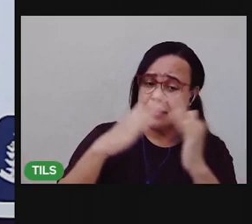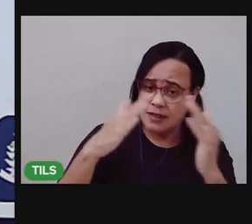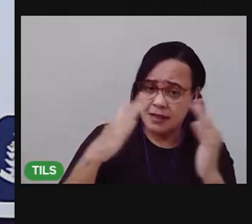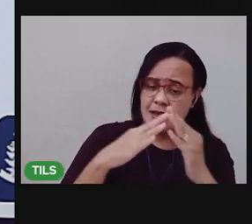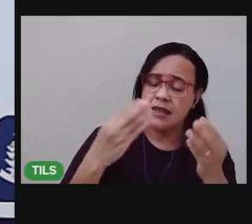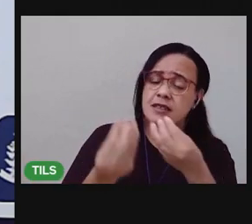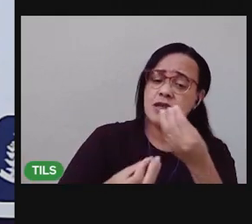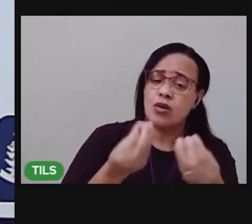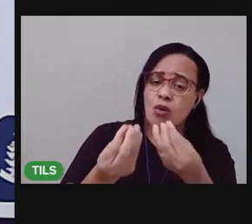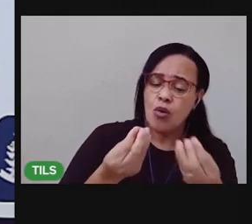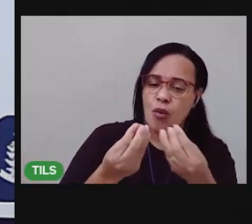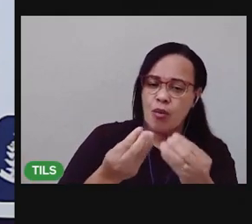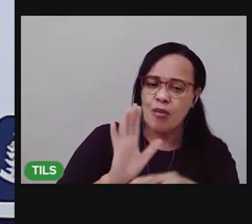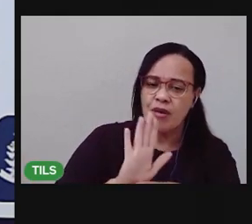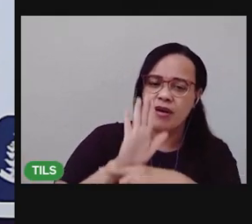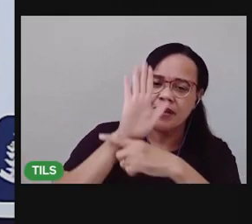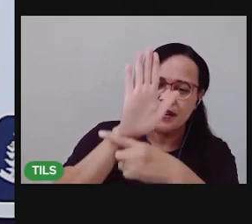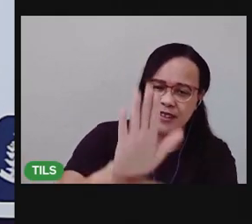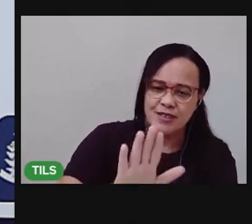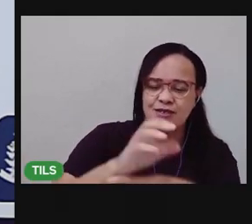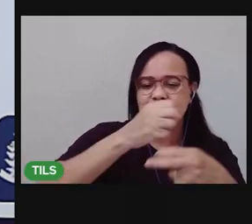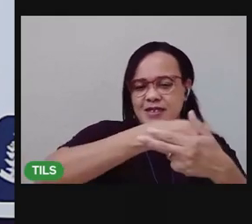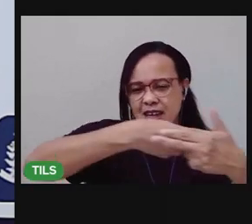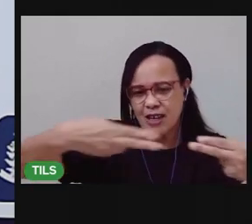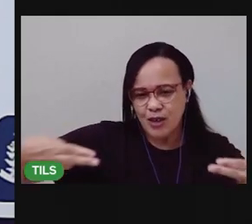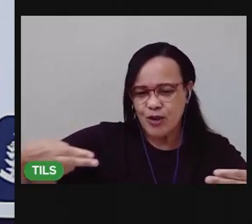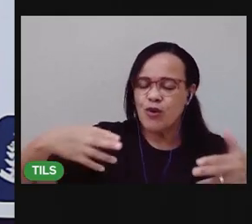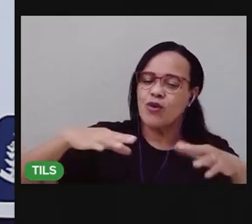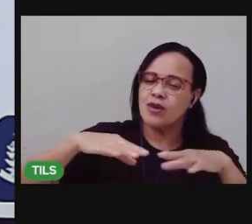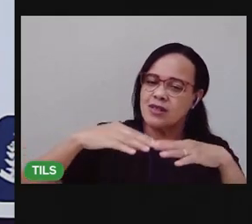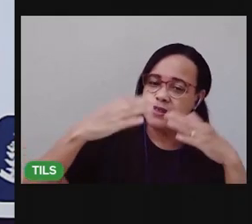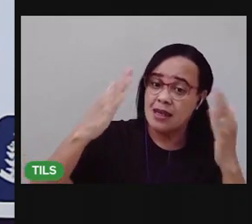ajudar nas tarefas domésticas leves,